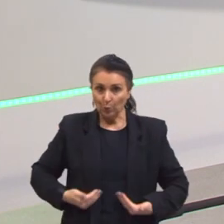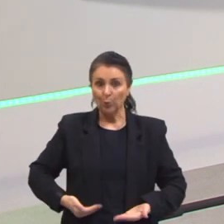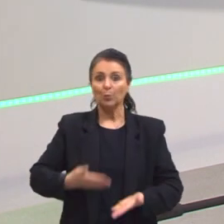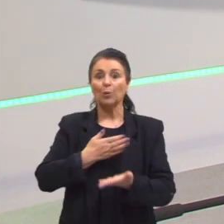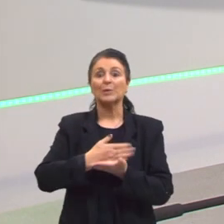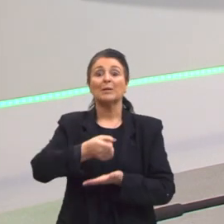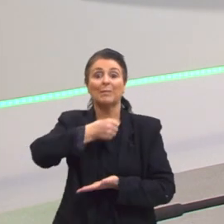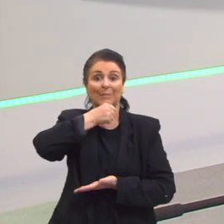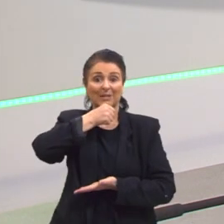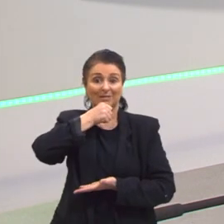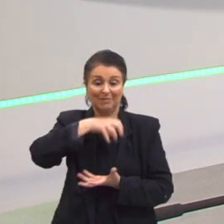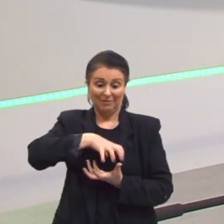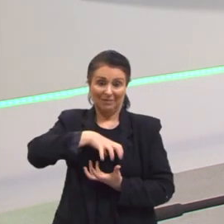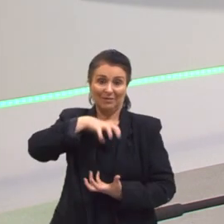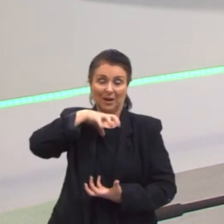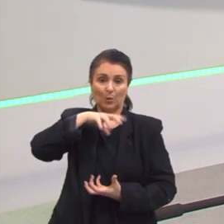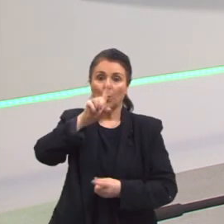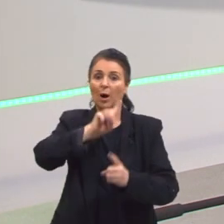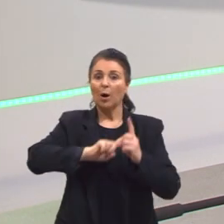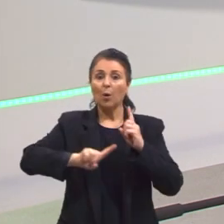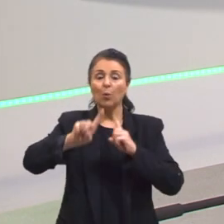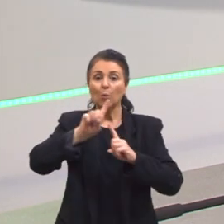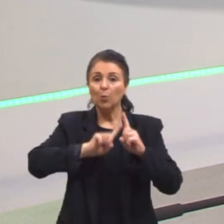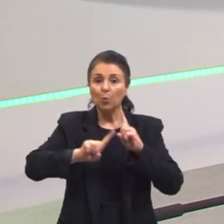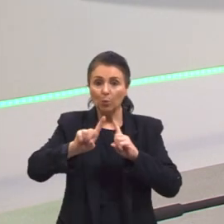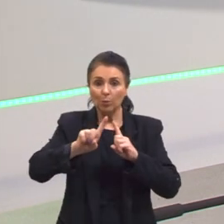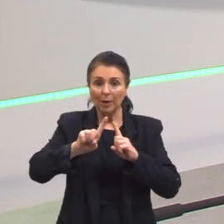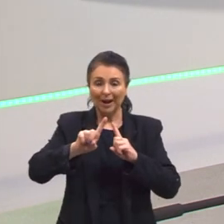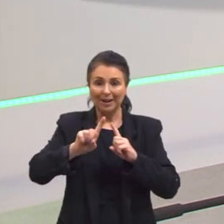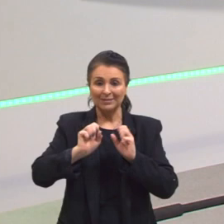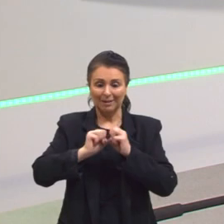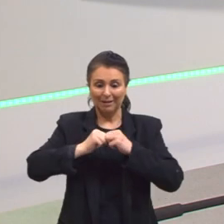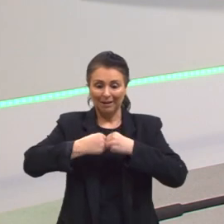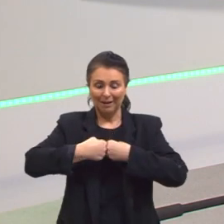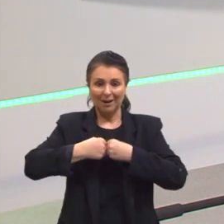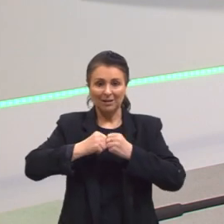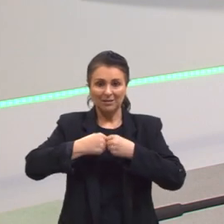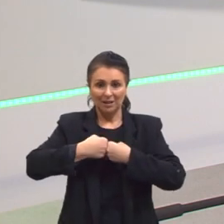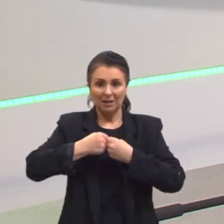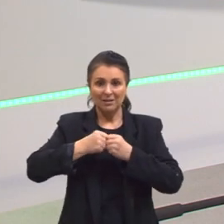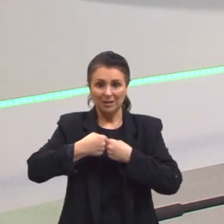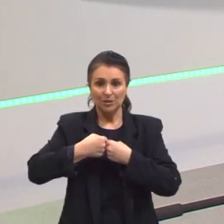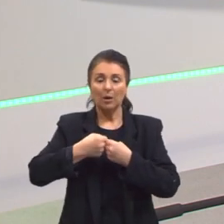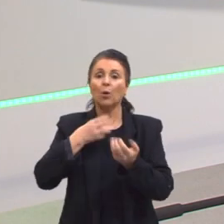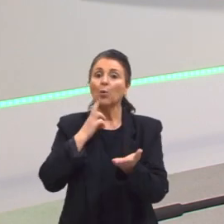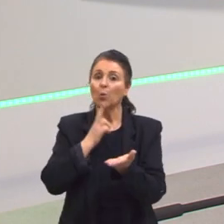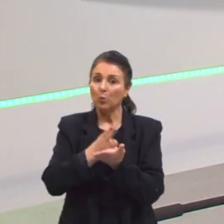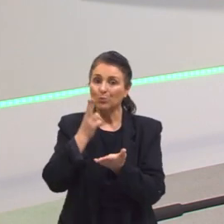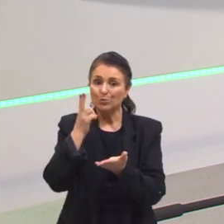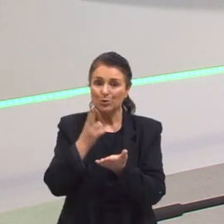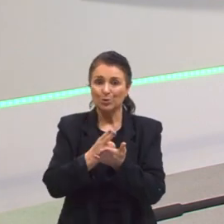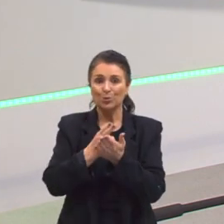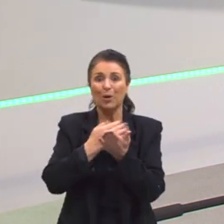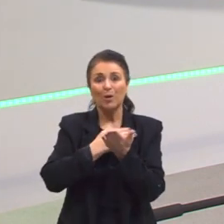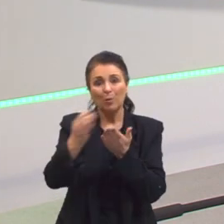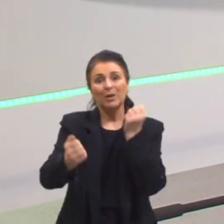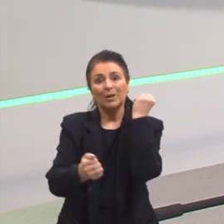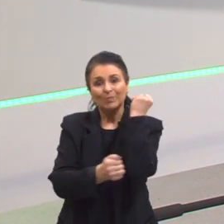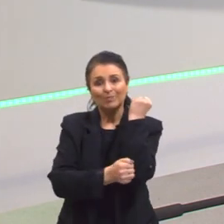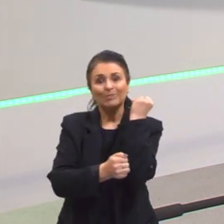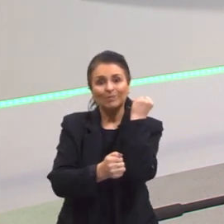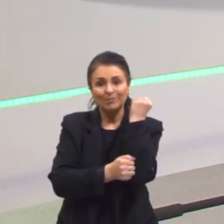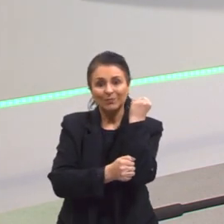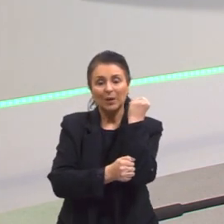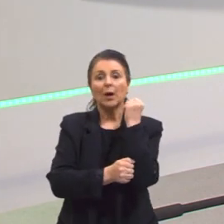algumas cartilagens, elas vão continuar a se ossificar, calcificar. Tá? Então,